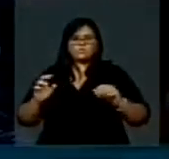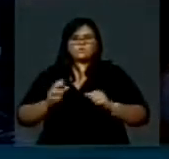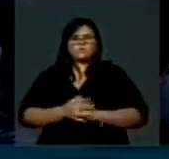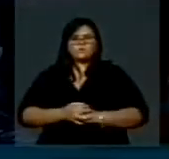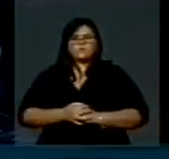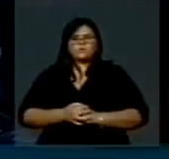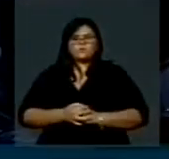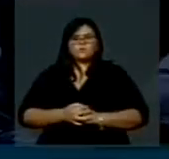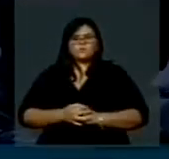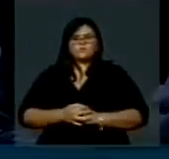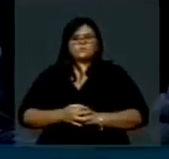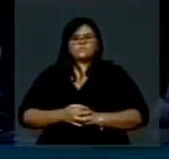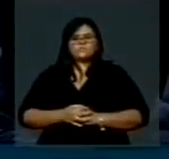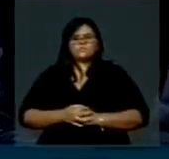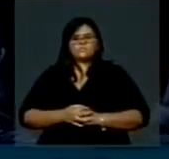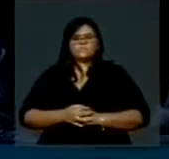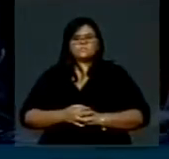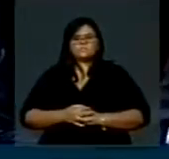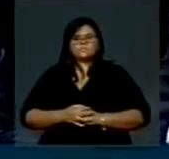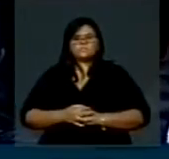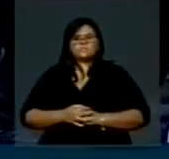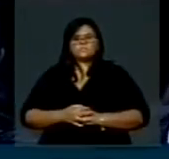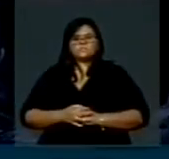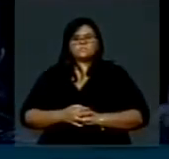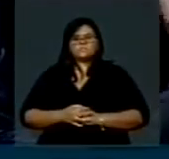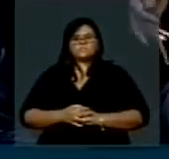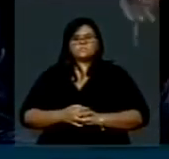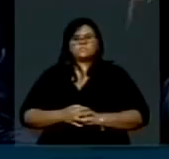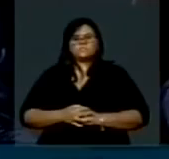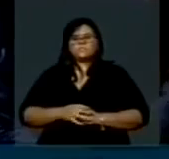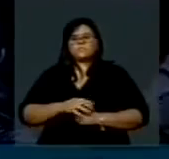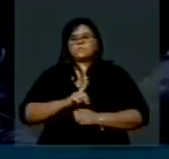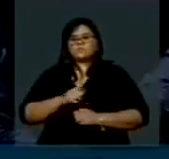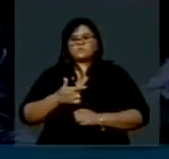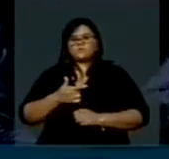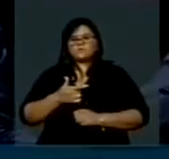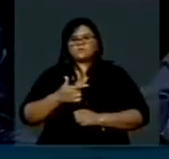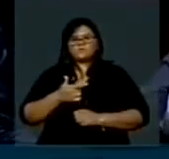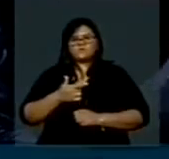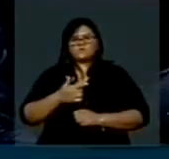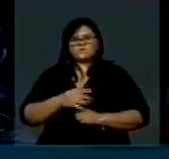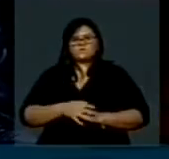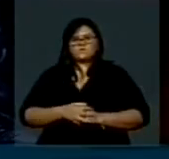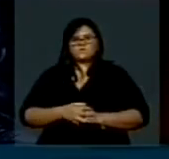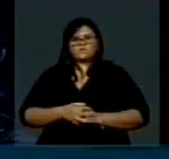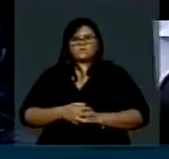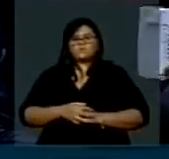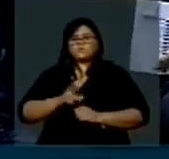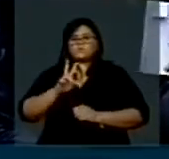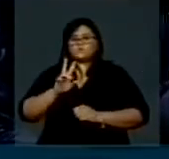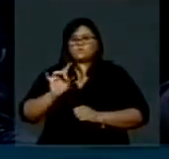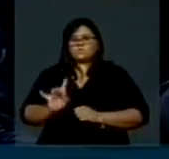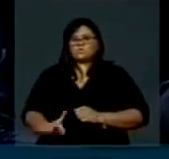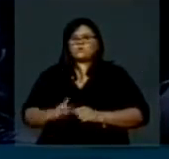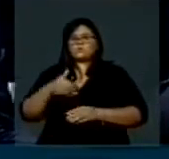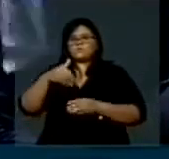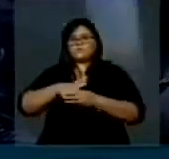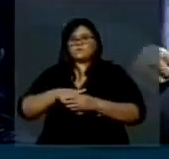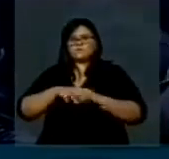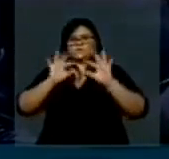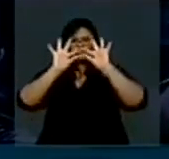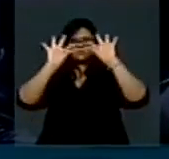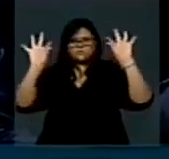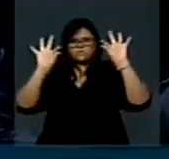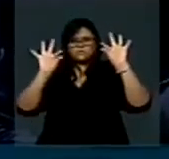mas com a humanidade de todos os líderes, nós daríamos esse tratamento também da guarda a cada votação de título a